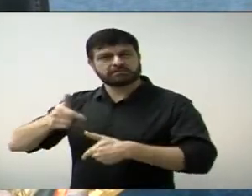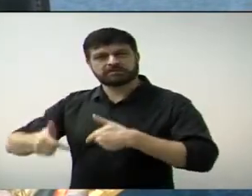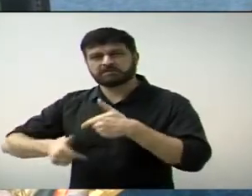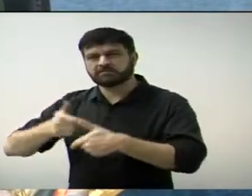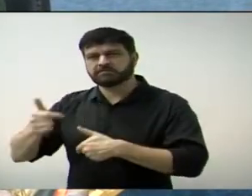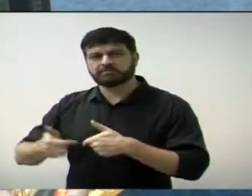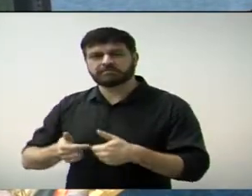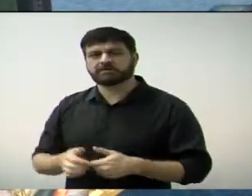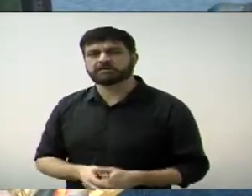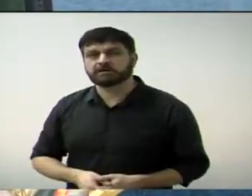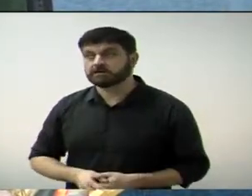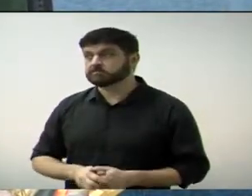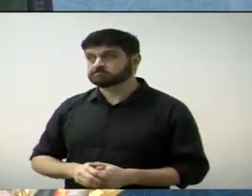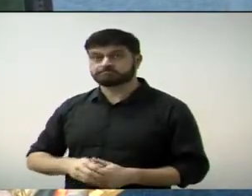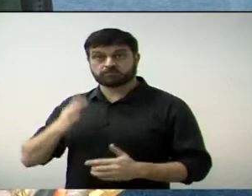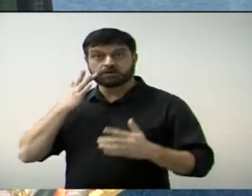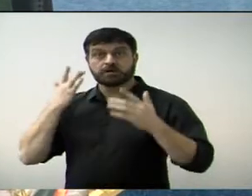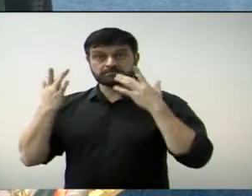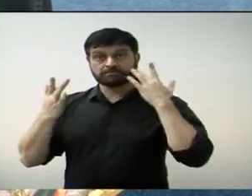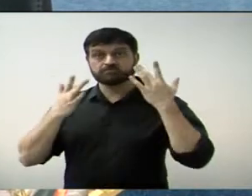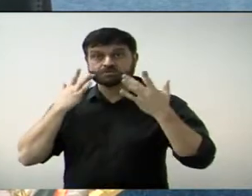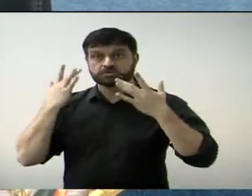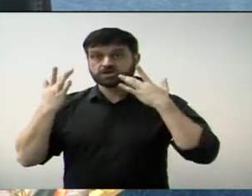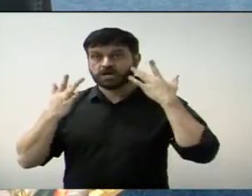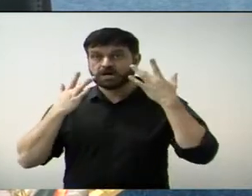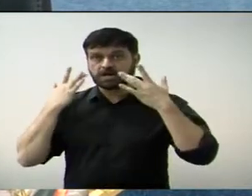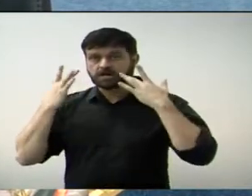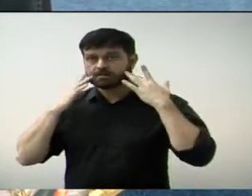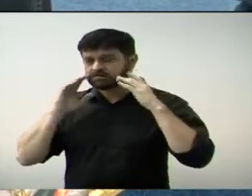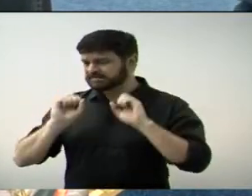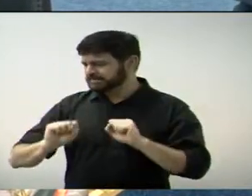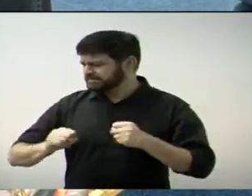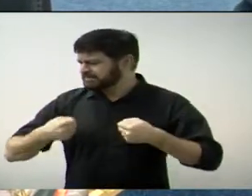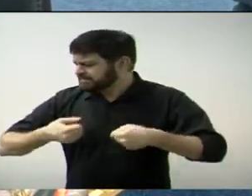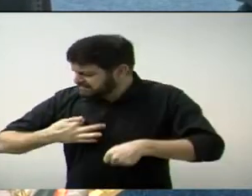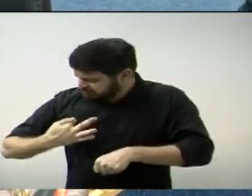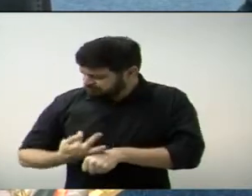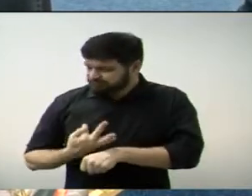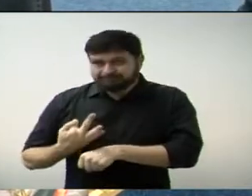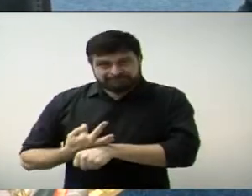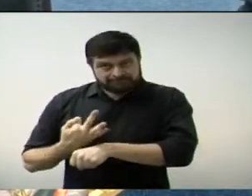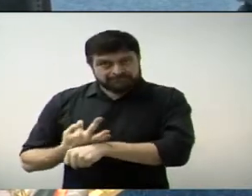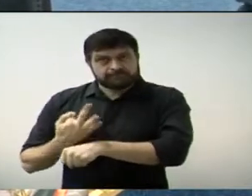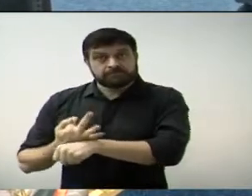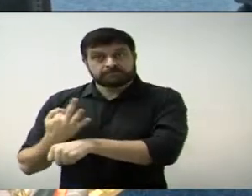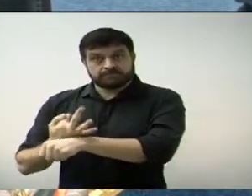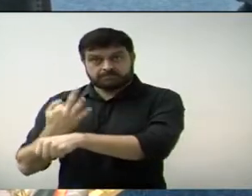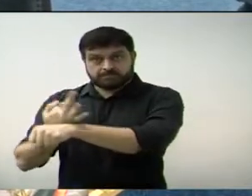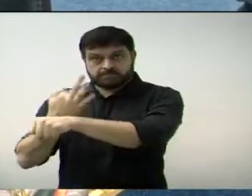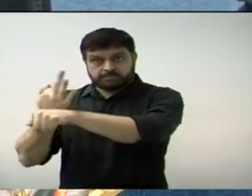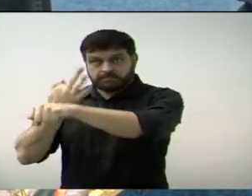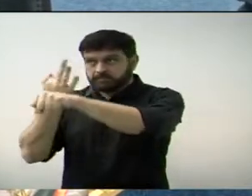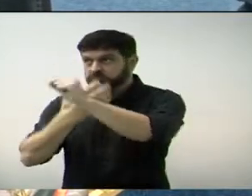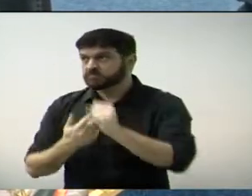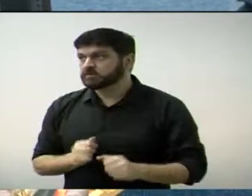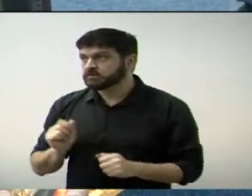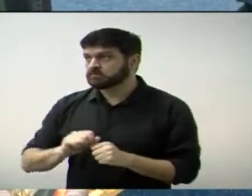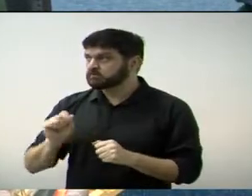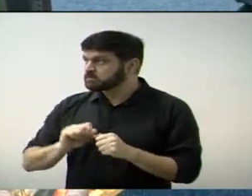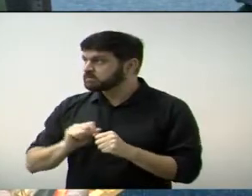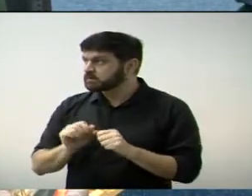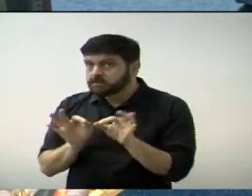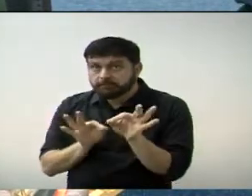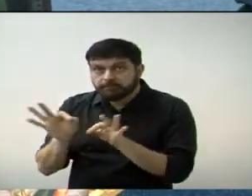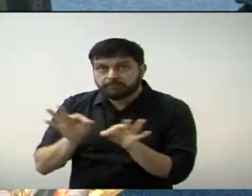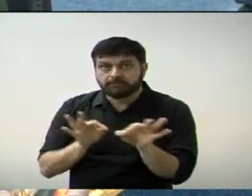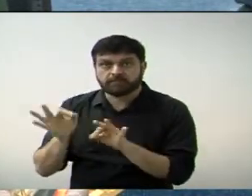de artes cênicas, se desdobraram e se mobilizaram para que